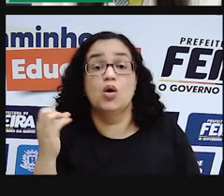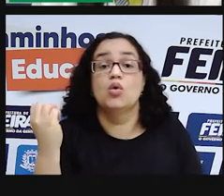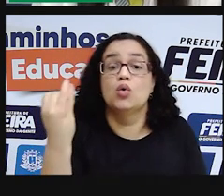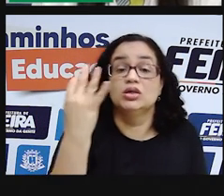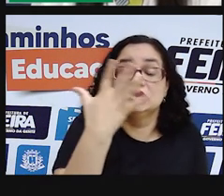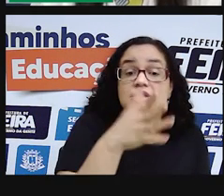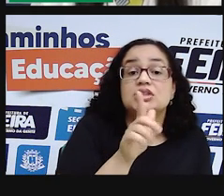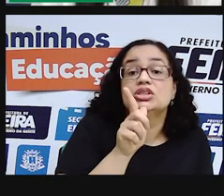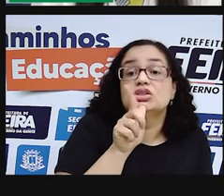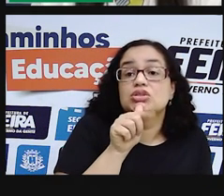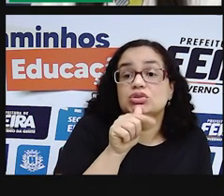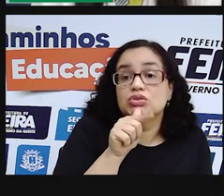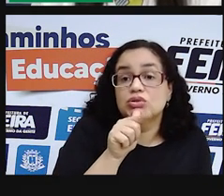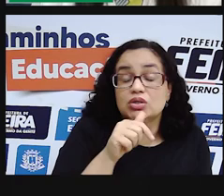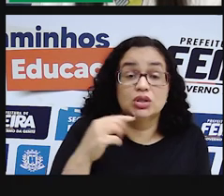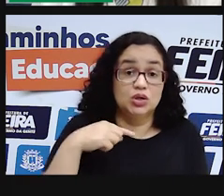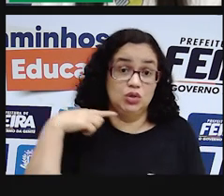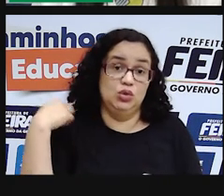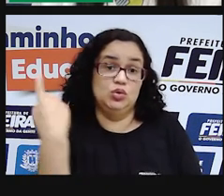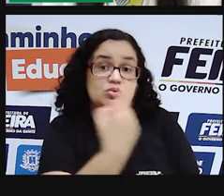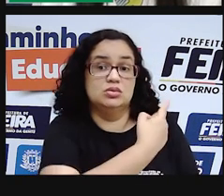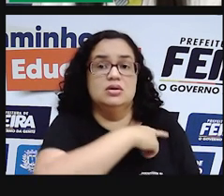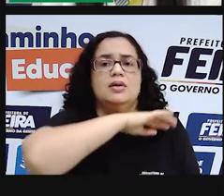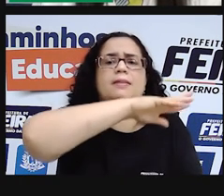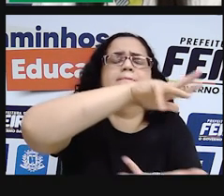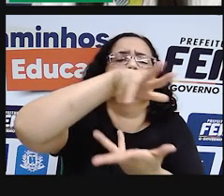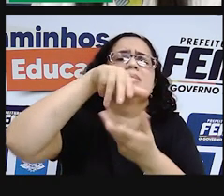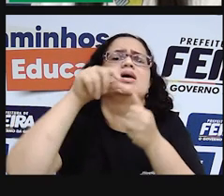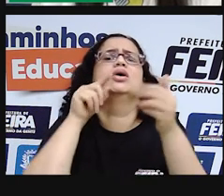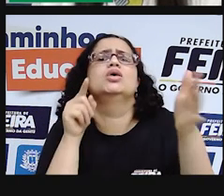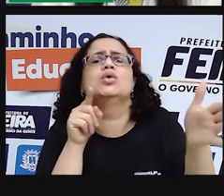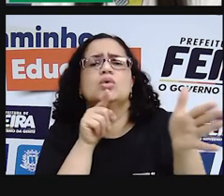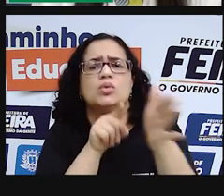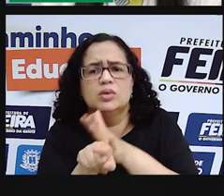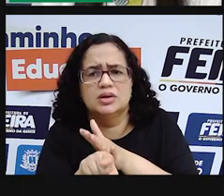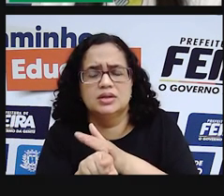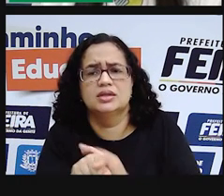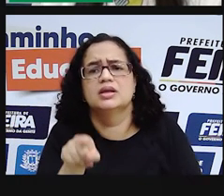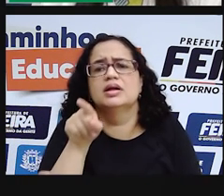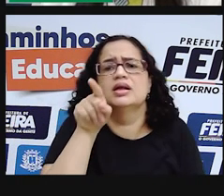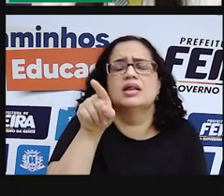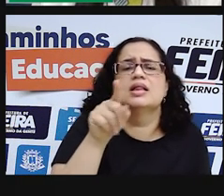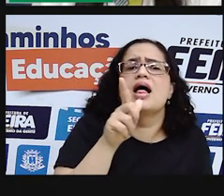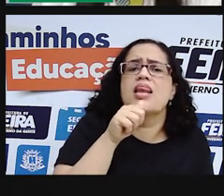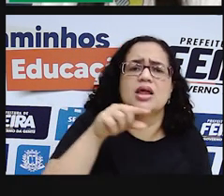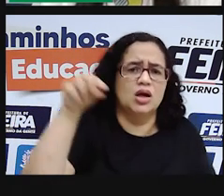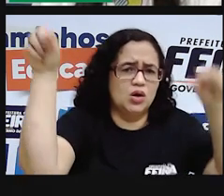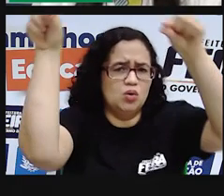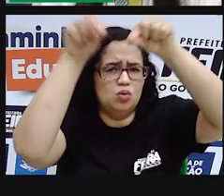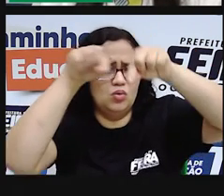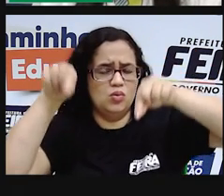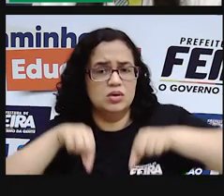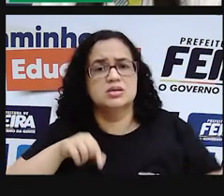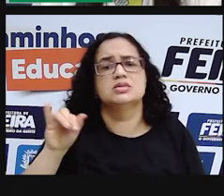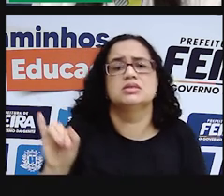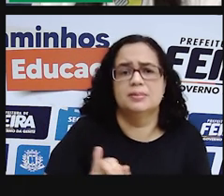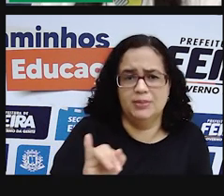de água em nosso planeta, vem a pergunta. As lagoas, elas são importantes?